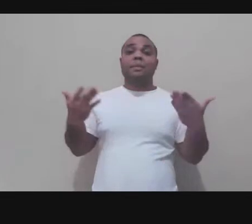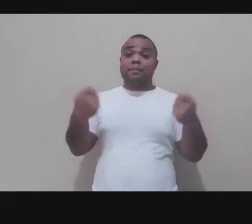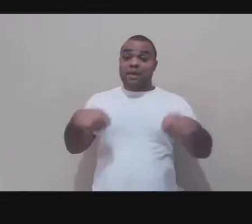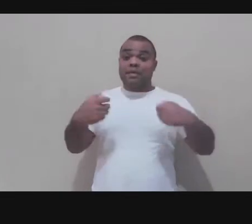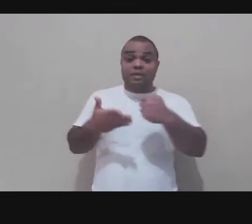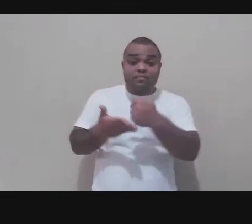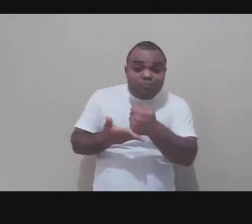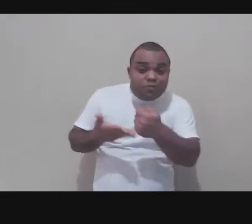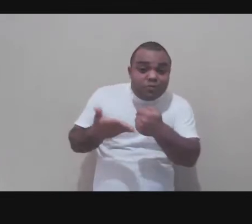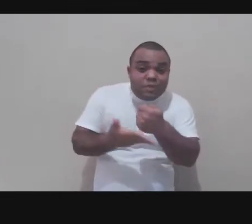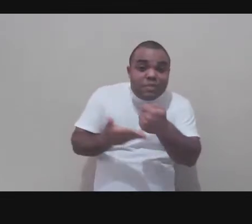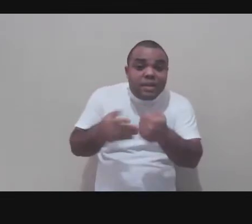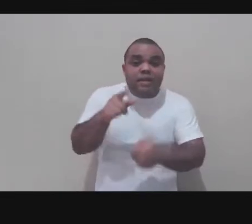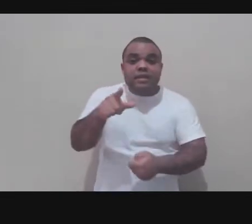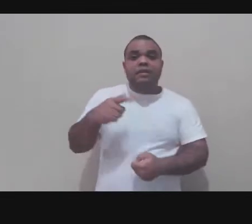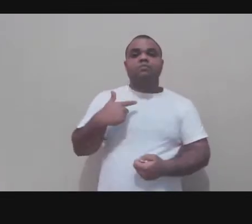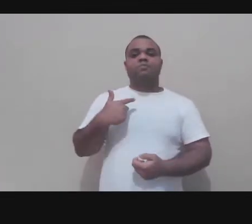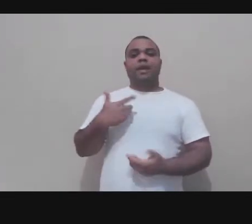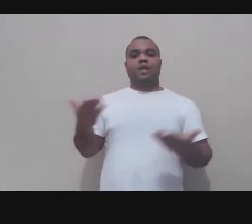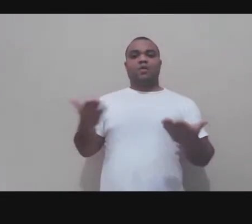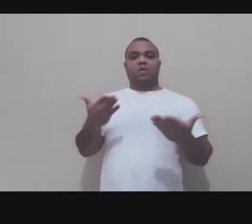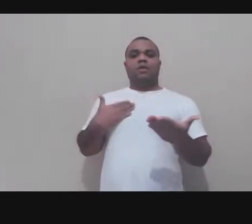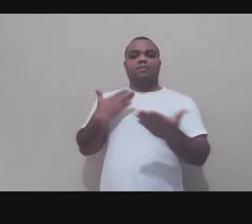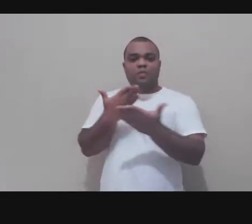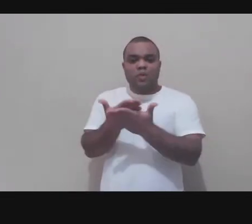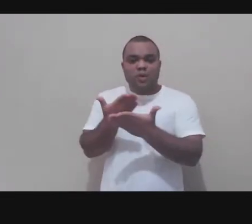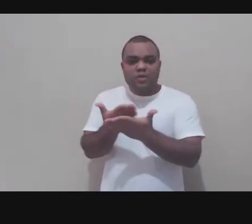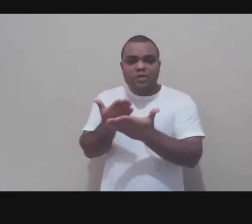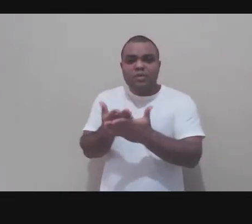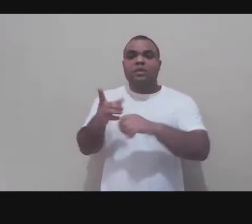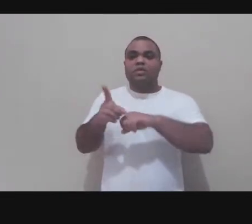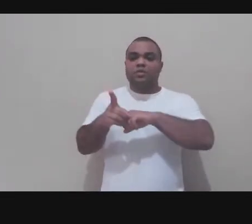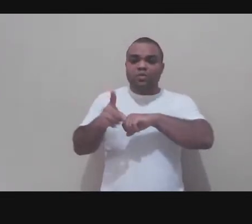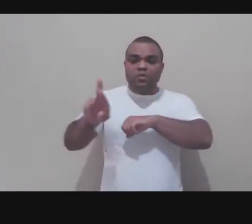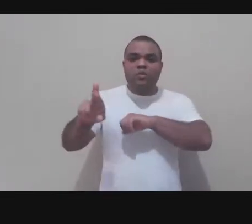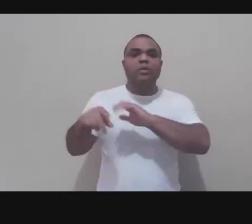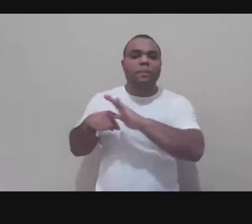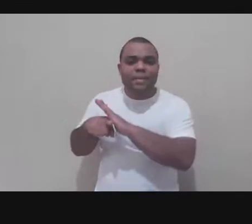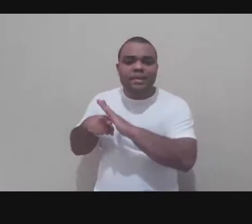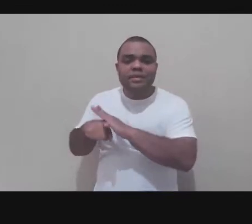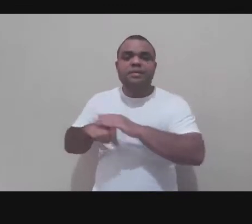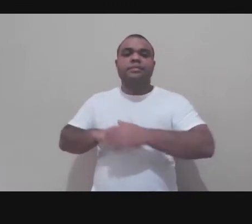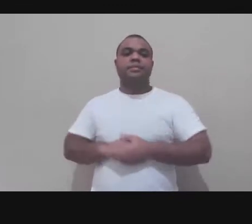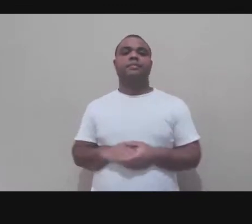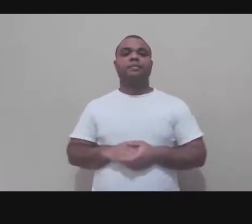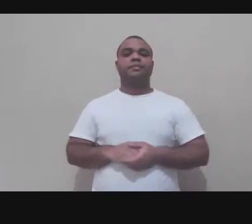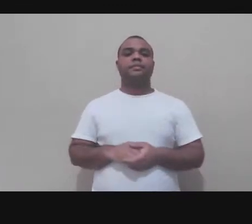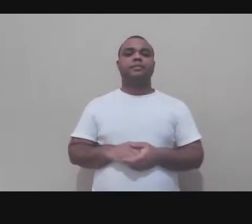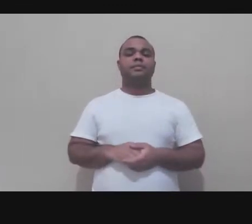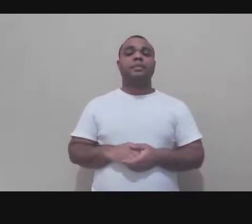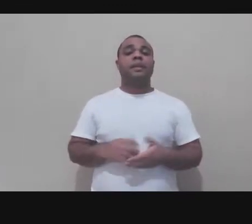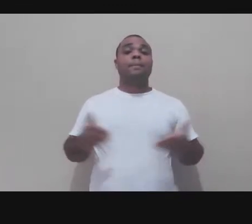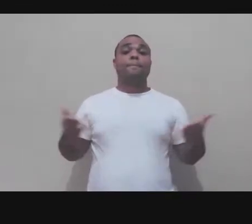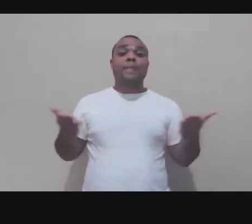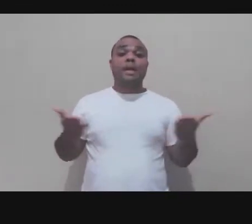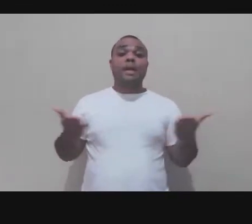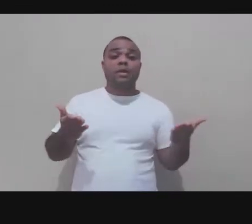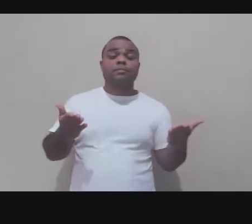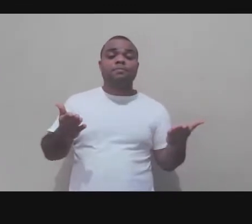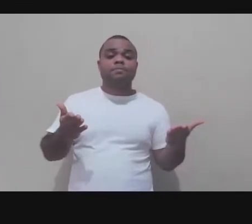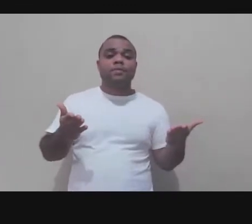doutorado mas entre o meu mestrado e o meu doutorado eu tive uma sensação eu tive um